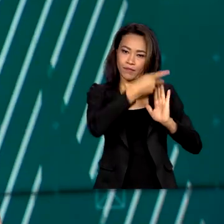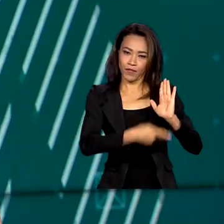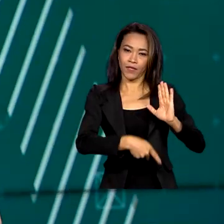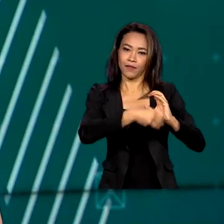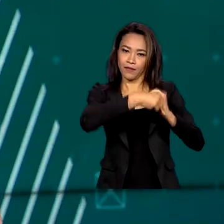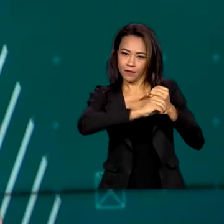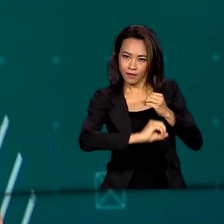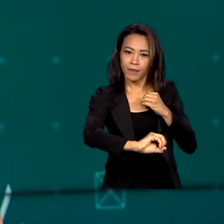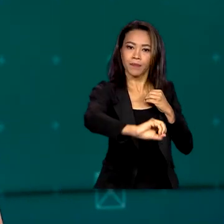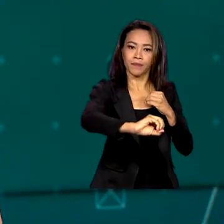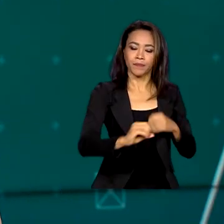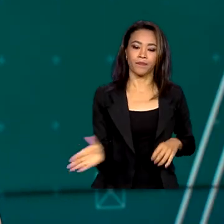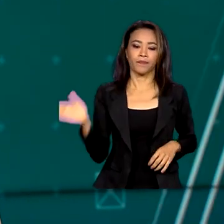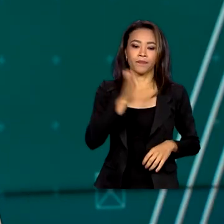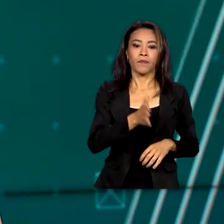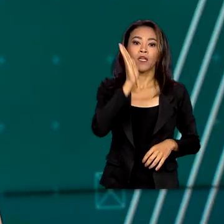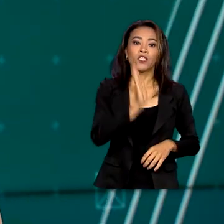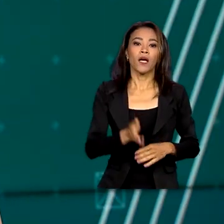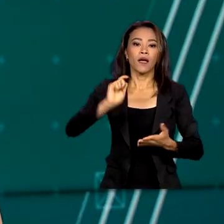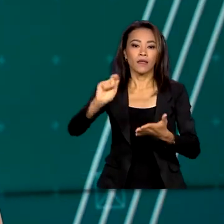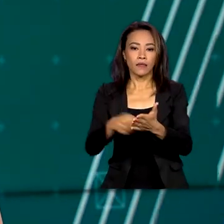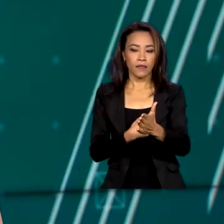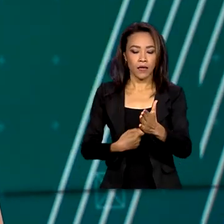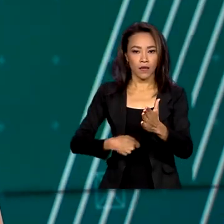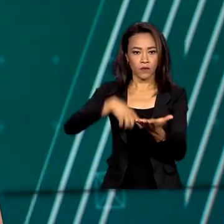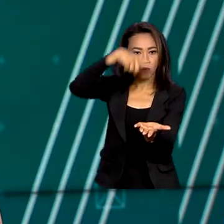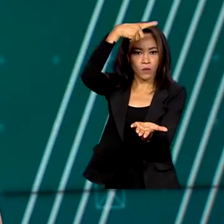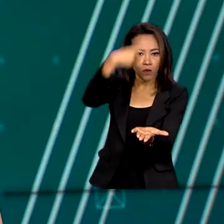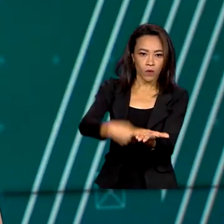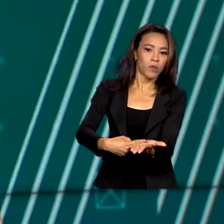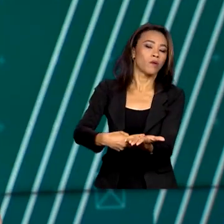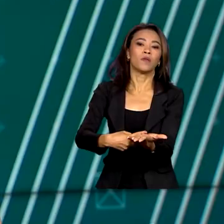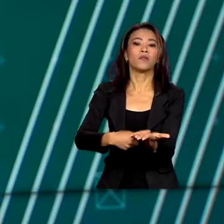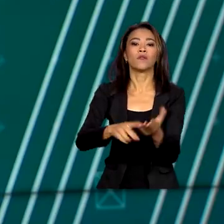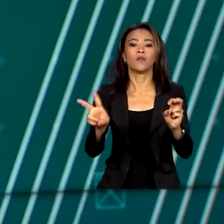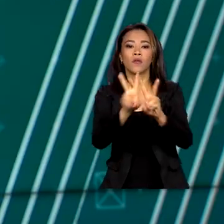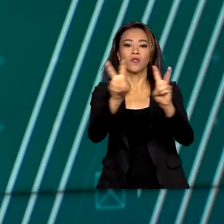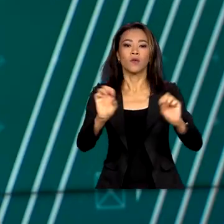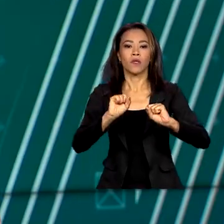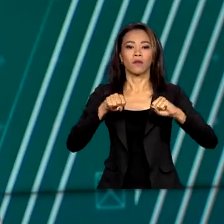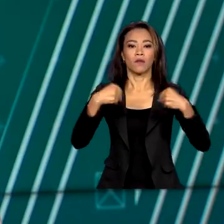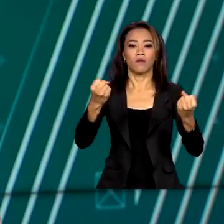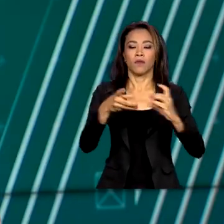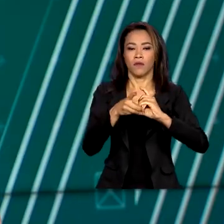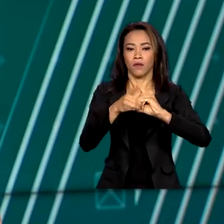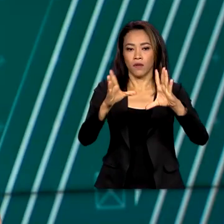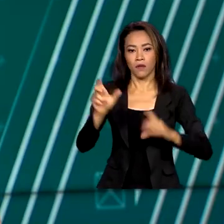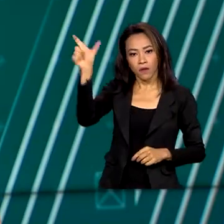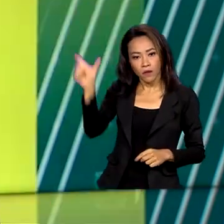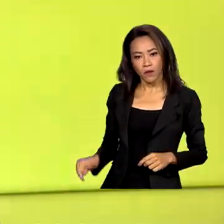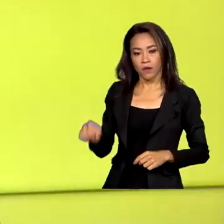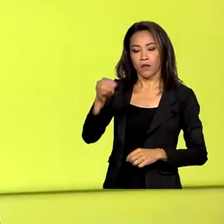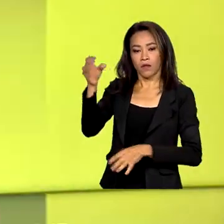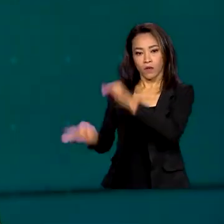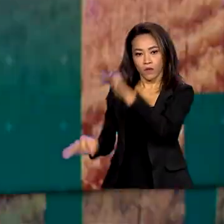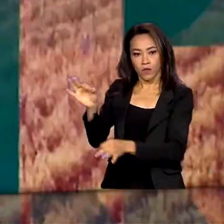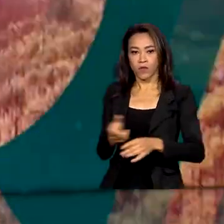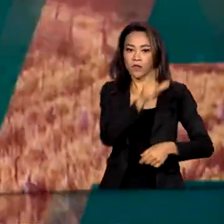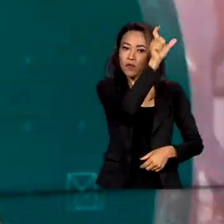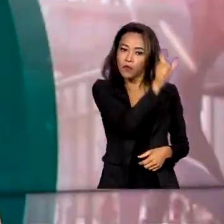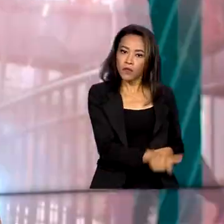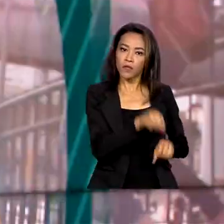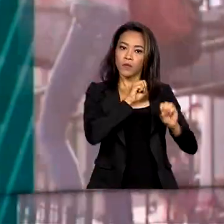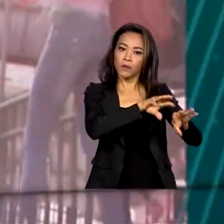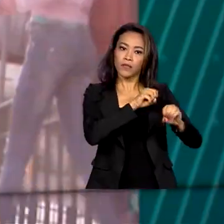Foi assinado o Pacto Nacional em Defesa da Democracia. Os ministros da Justiça e da Educação representaram o poder